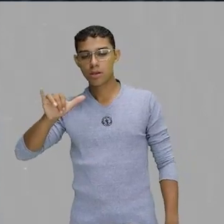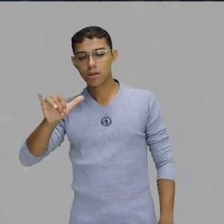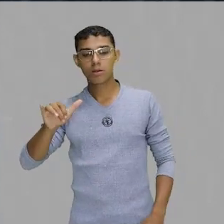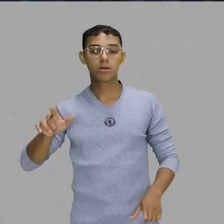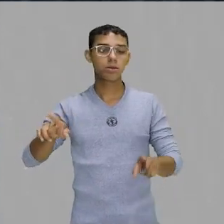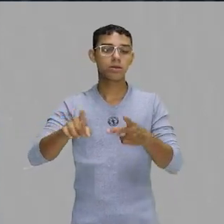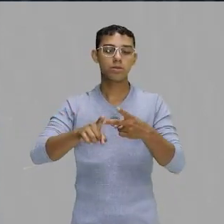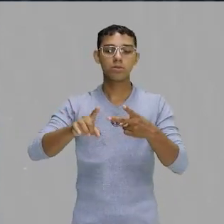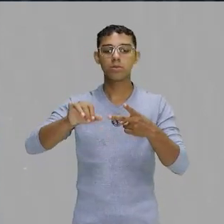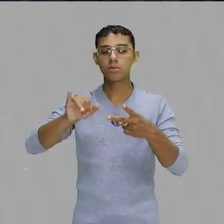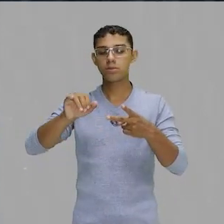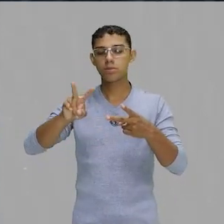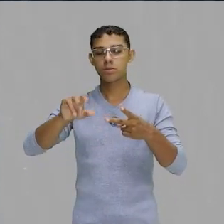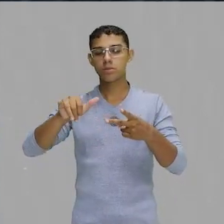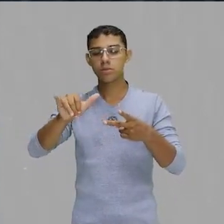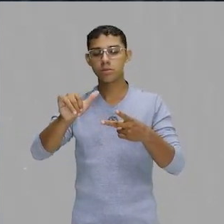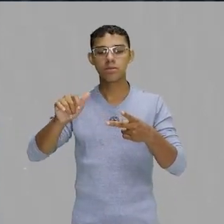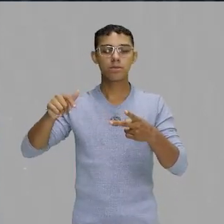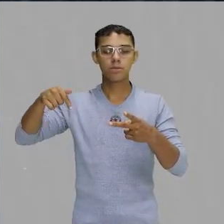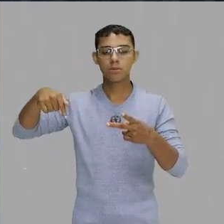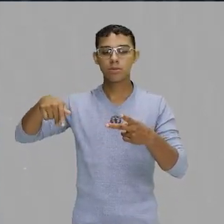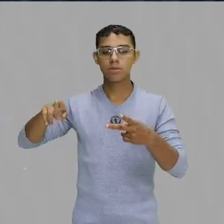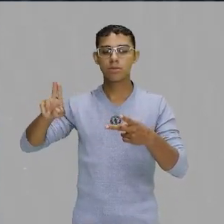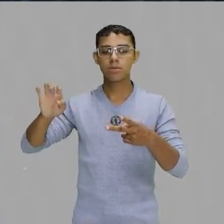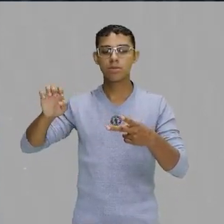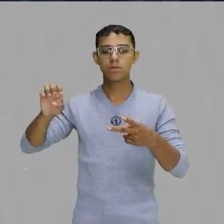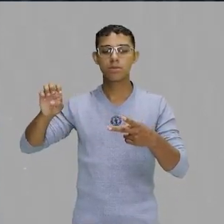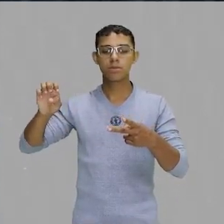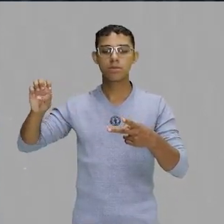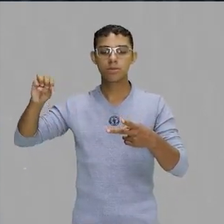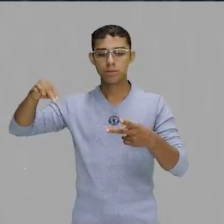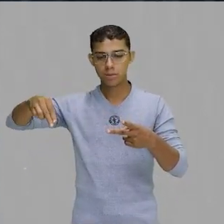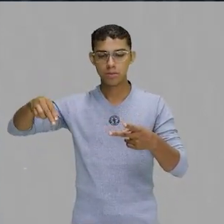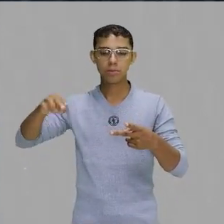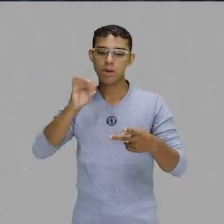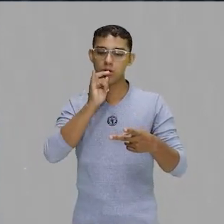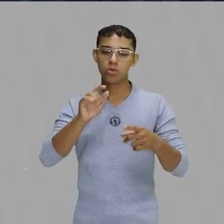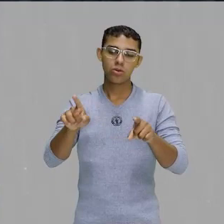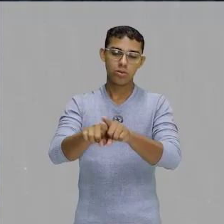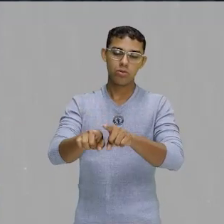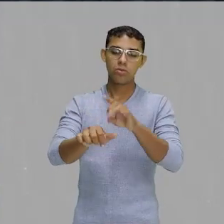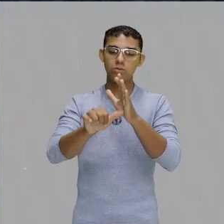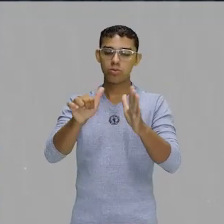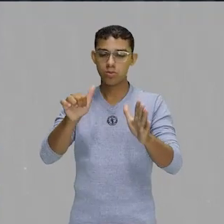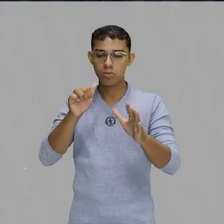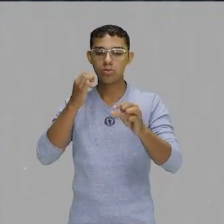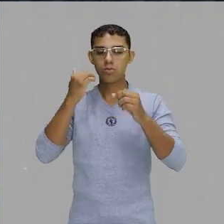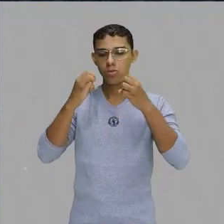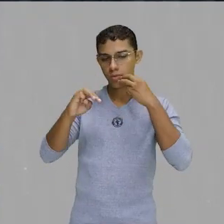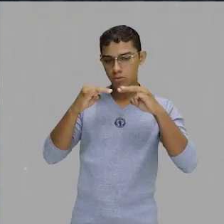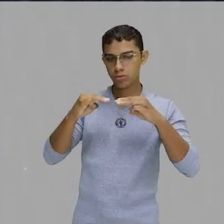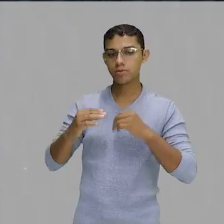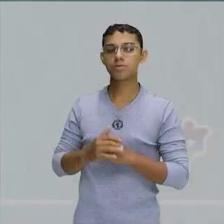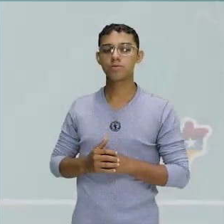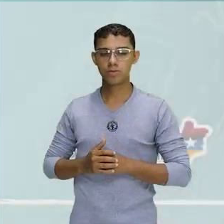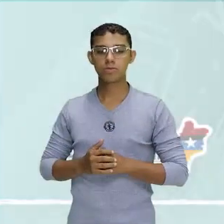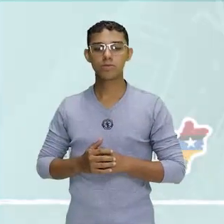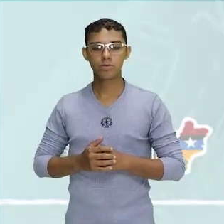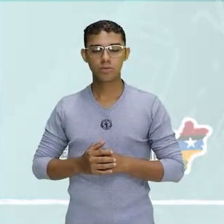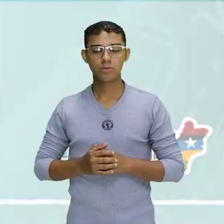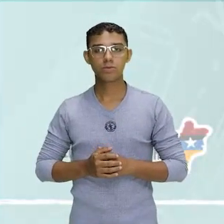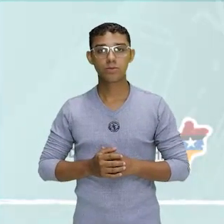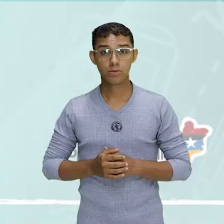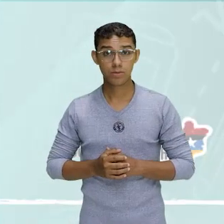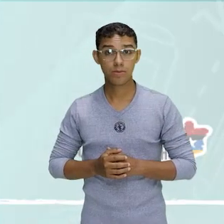como também outros pioneiros, tá? Como a primeira canção de reggaeton da história. Vamos lá.